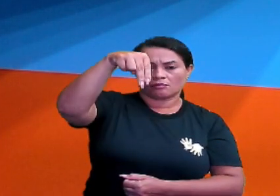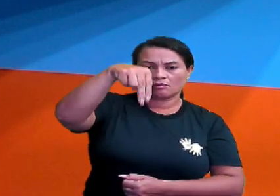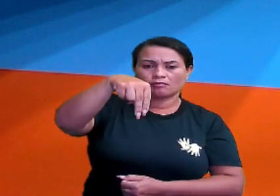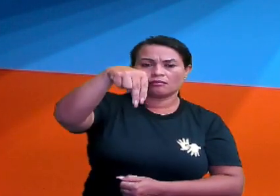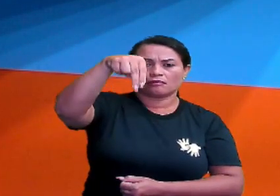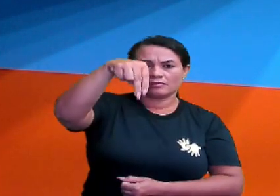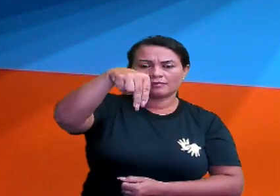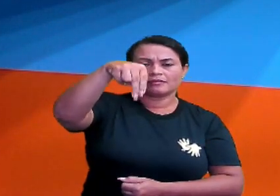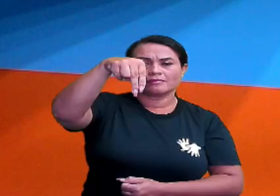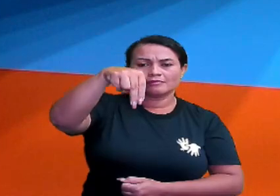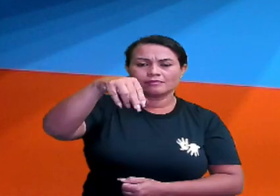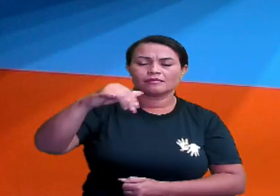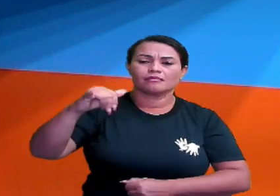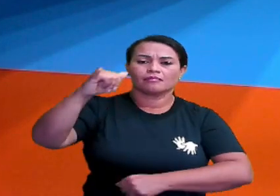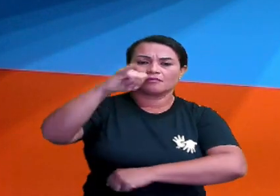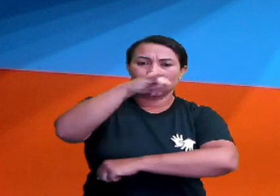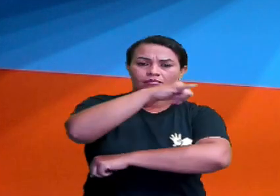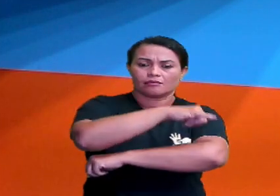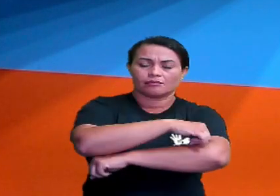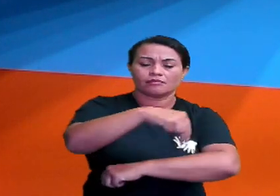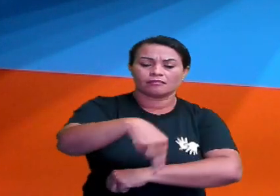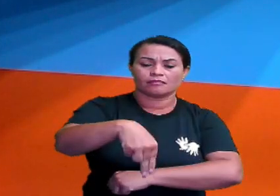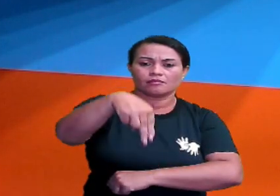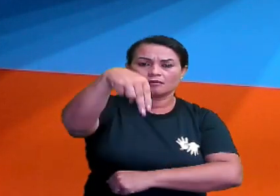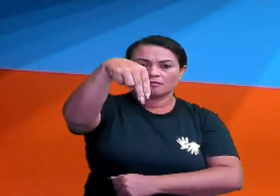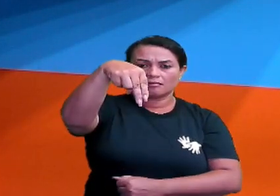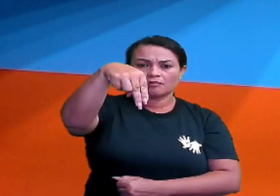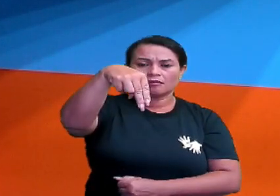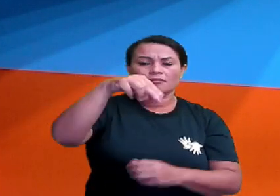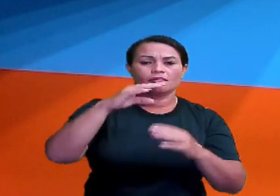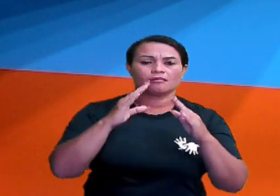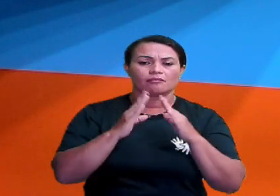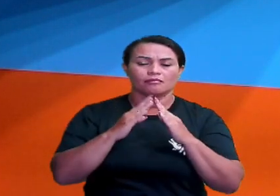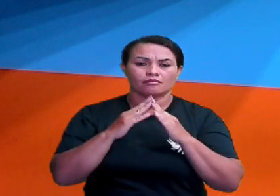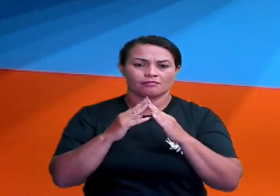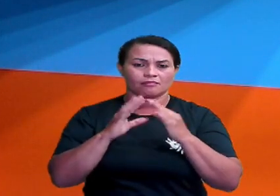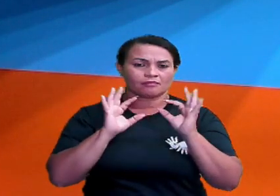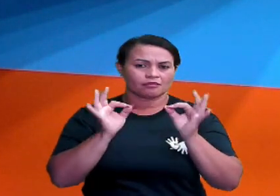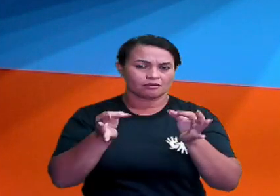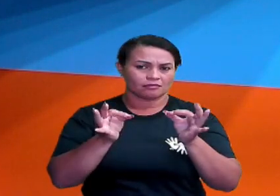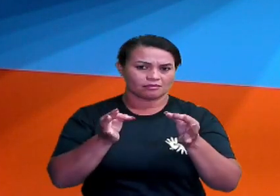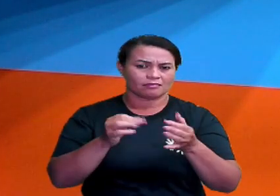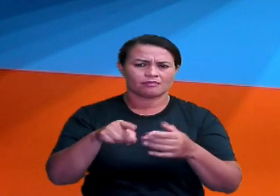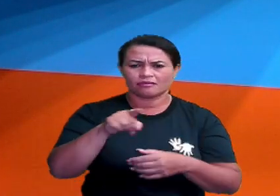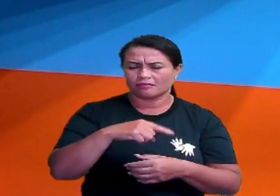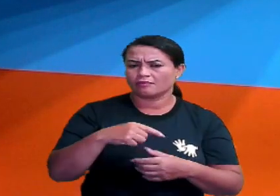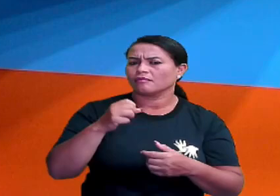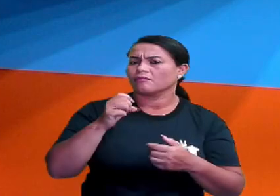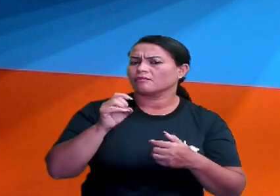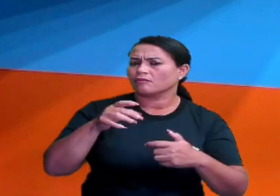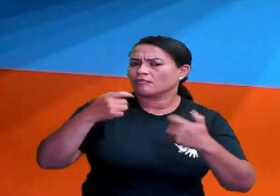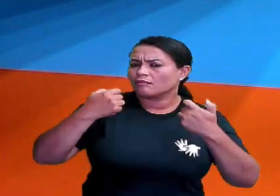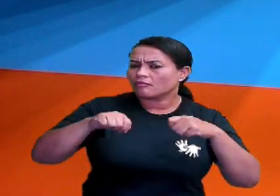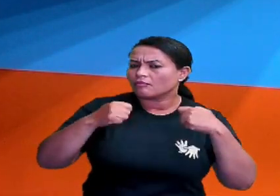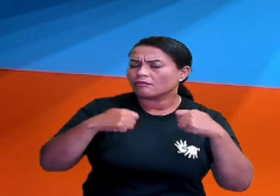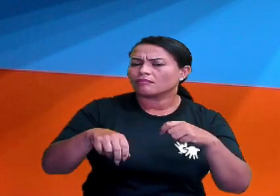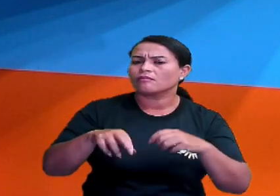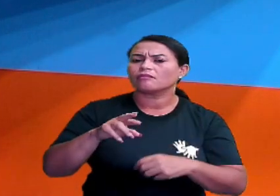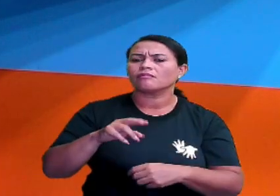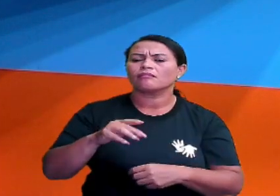o aeroporto está ao norte da casinha. Tá certo? Então, você precisa só